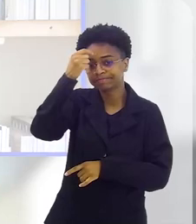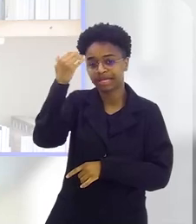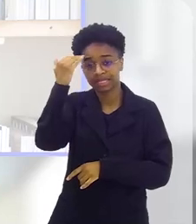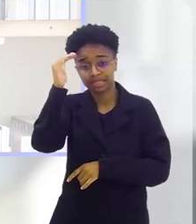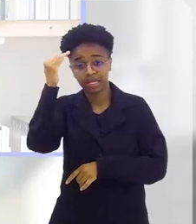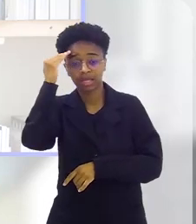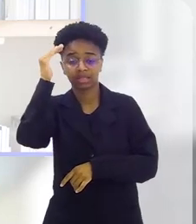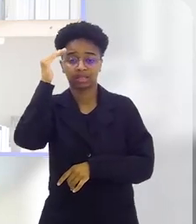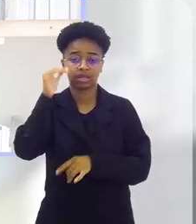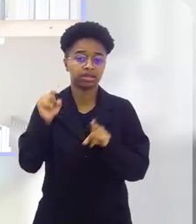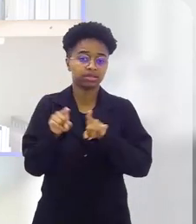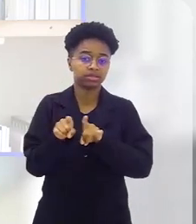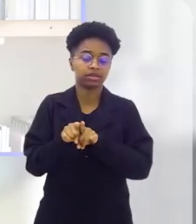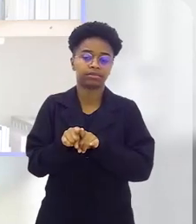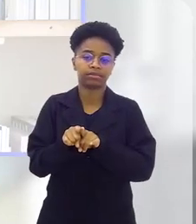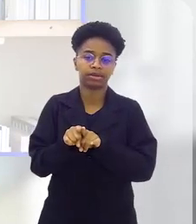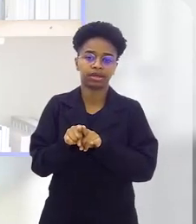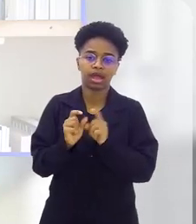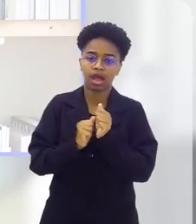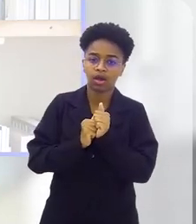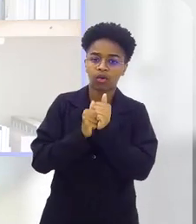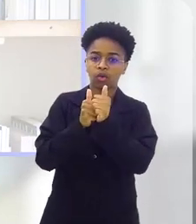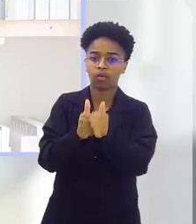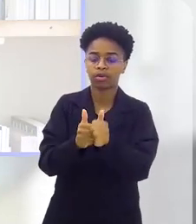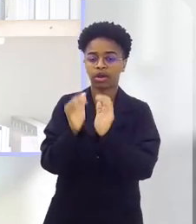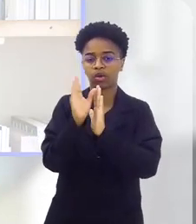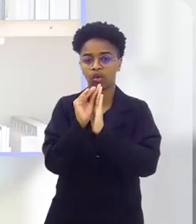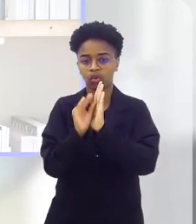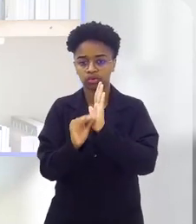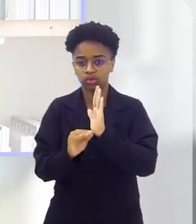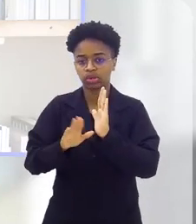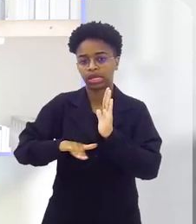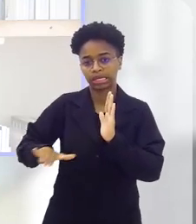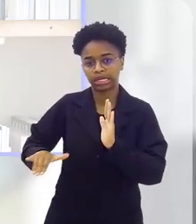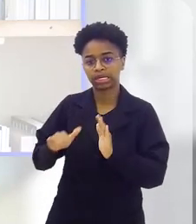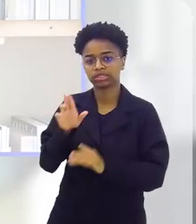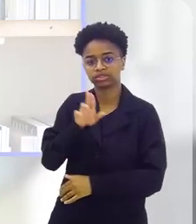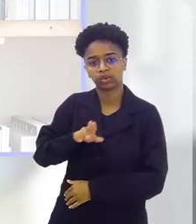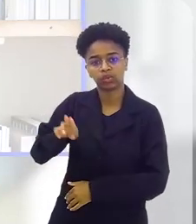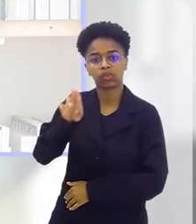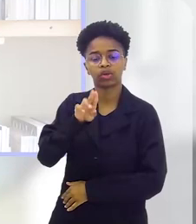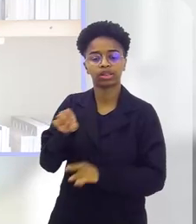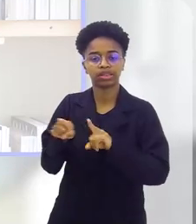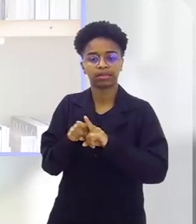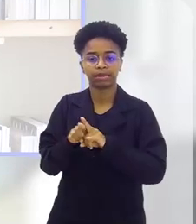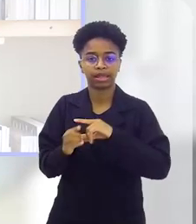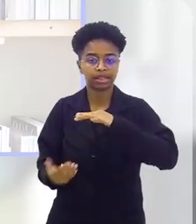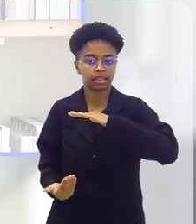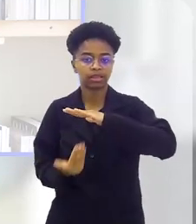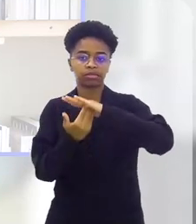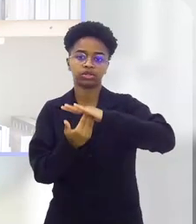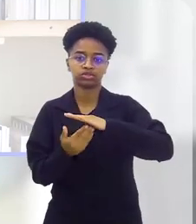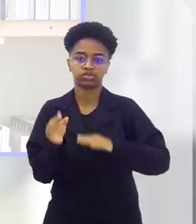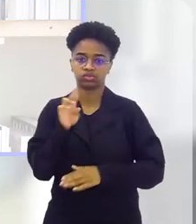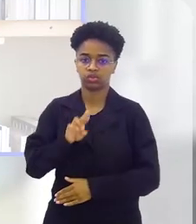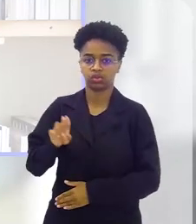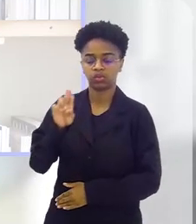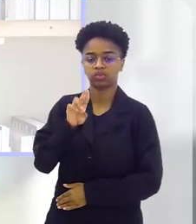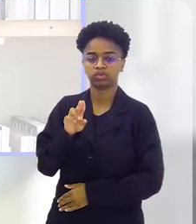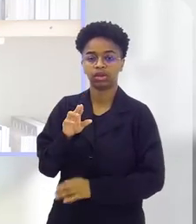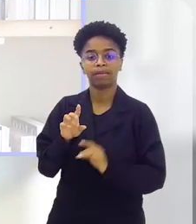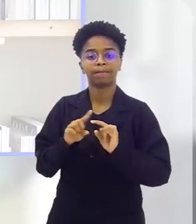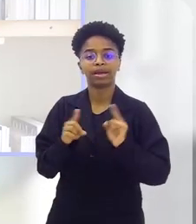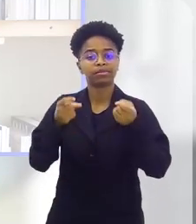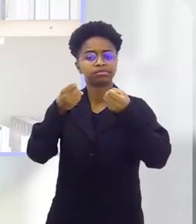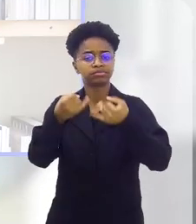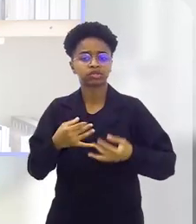discernimento, né, e também acompanhar o conteúdo que as crianças estão utilizando, limitar o tempo de uso.